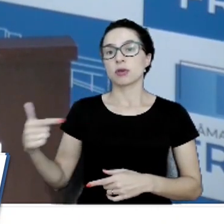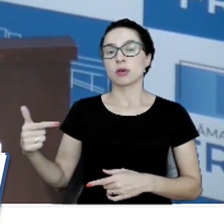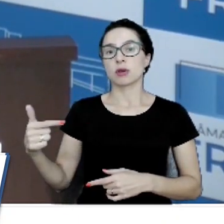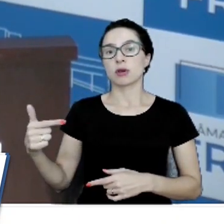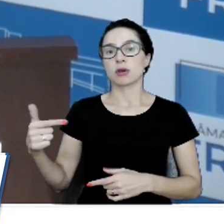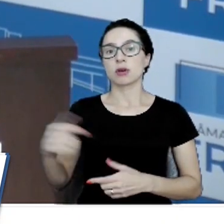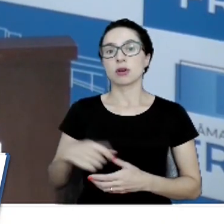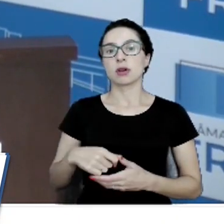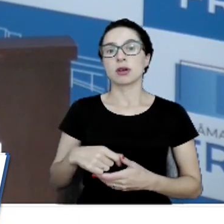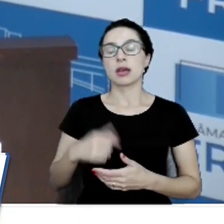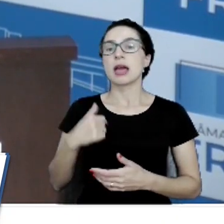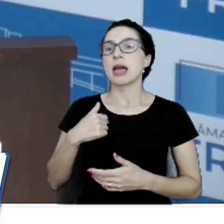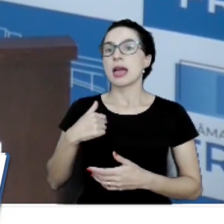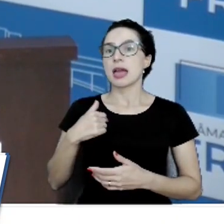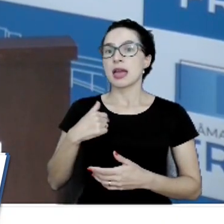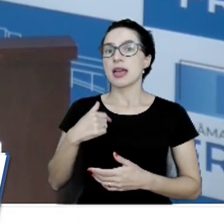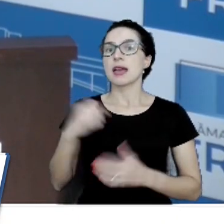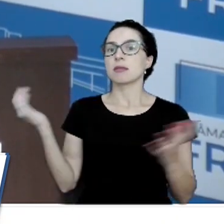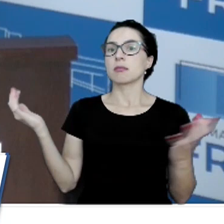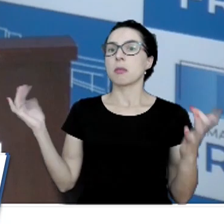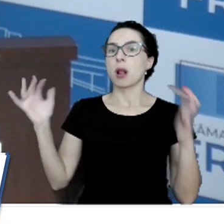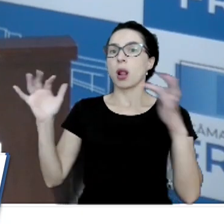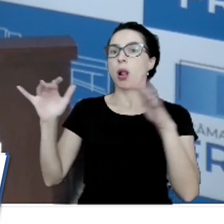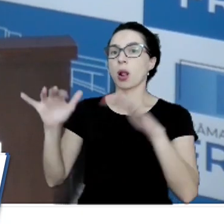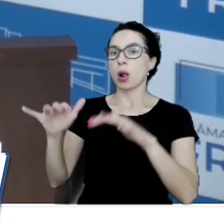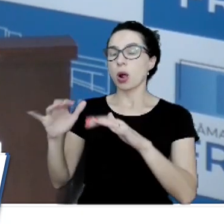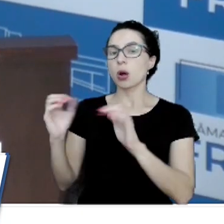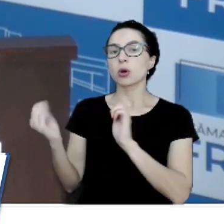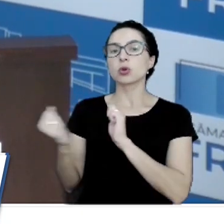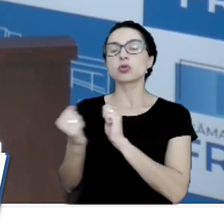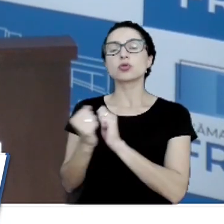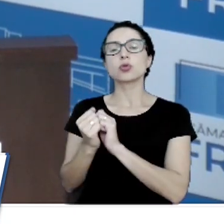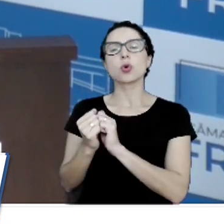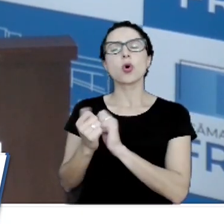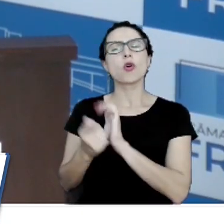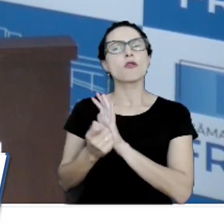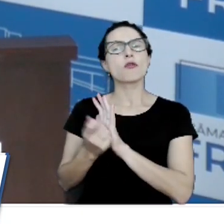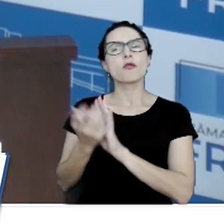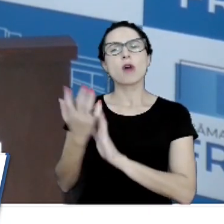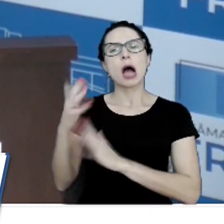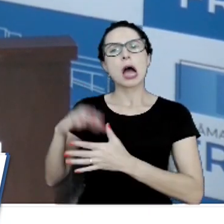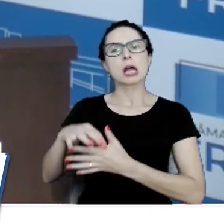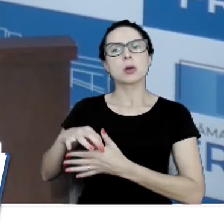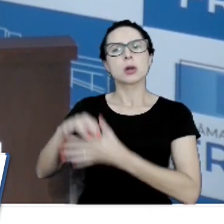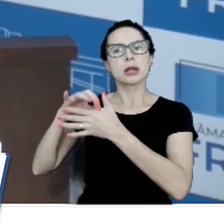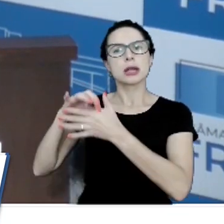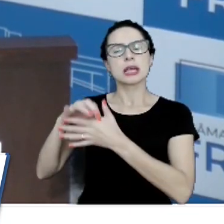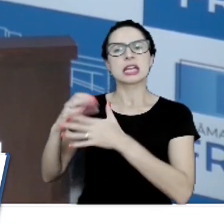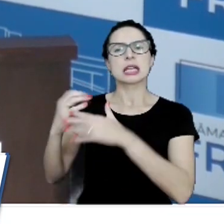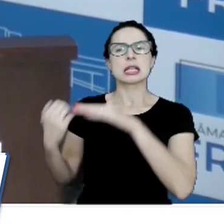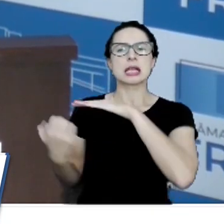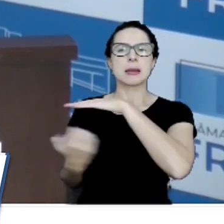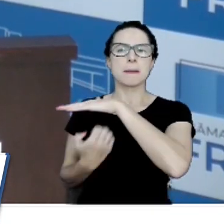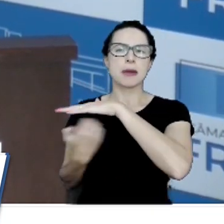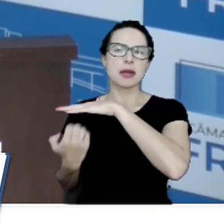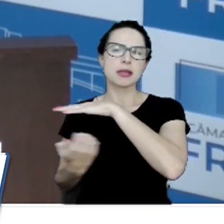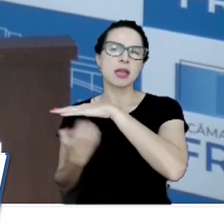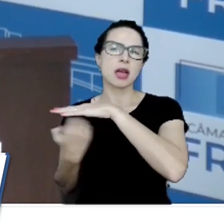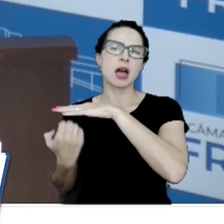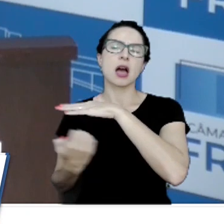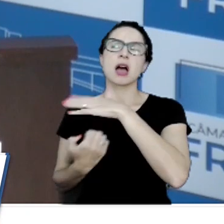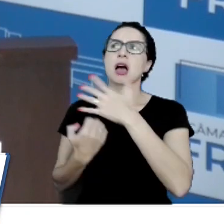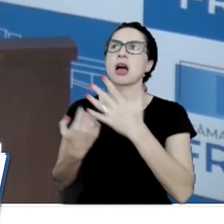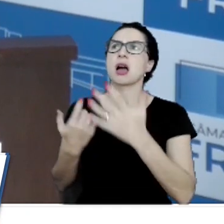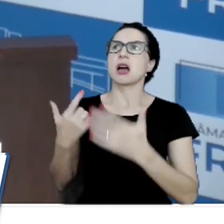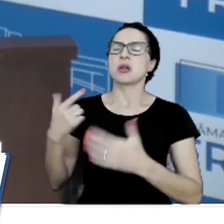eu estive num encontro onde participou várias lideranças, empresários, lideranças